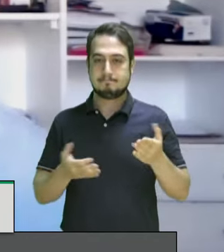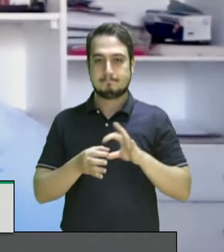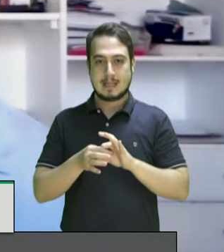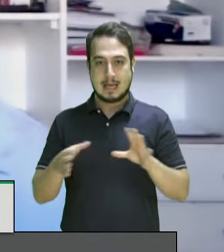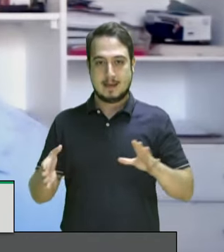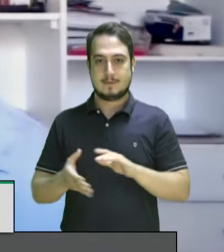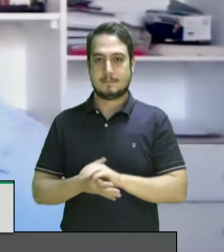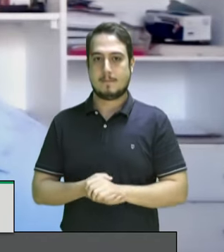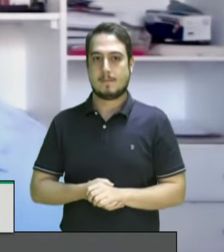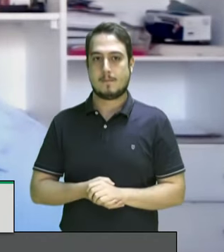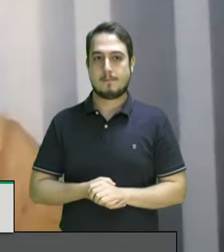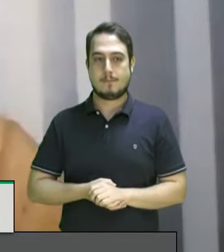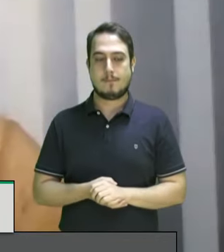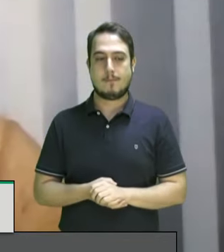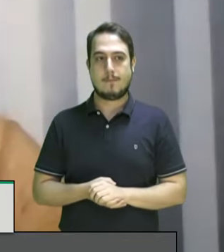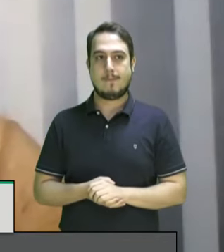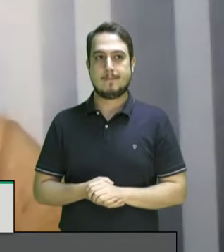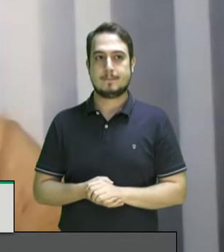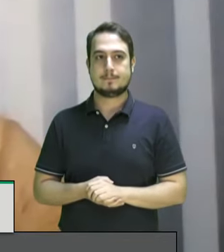agora